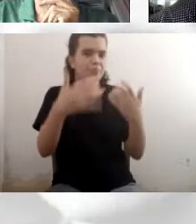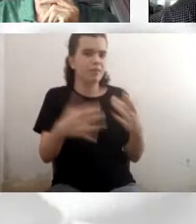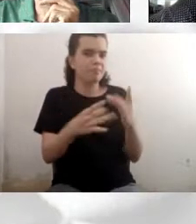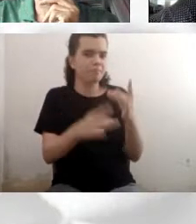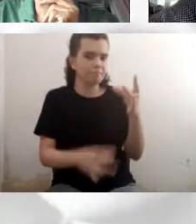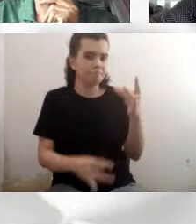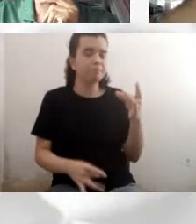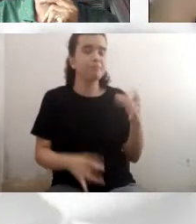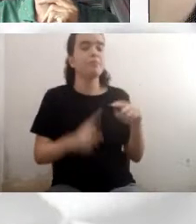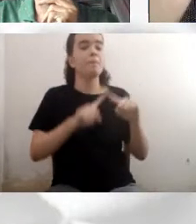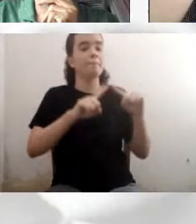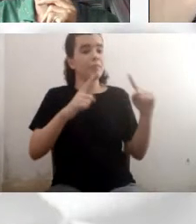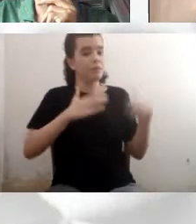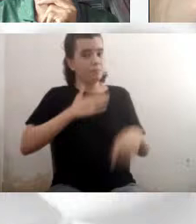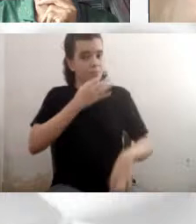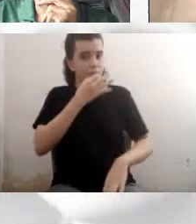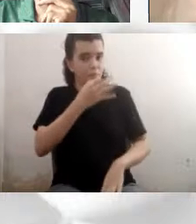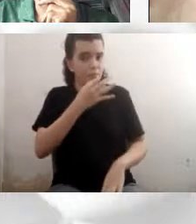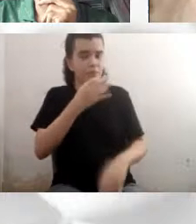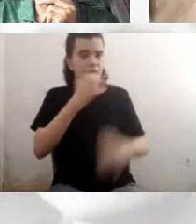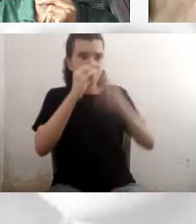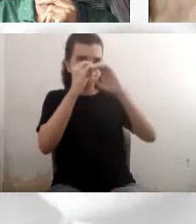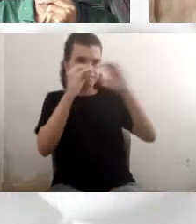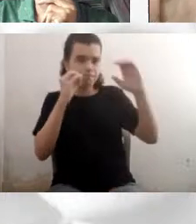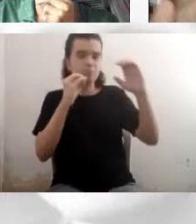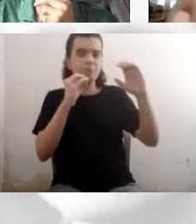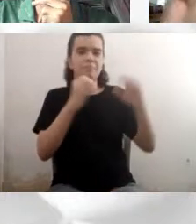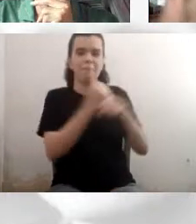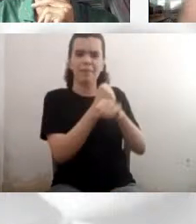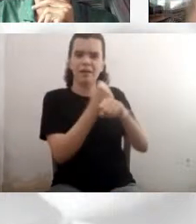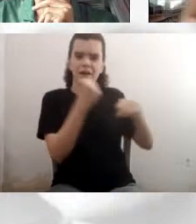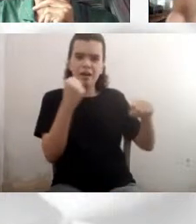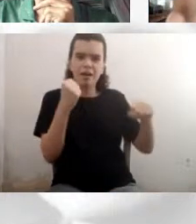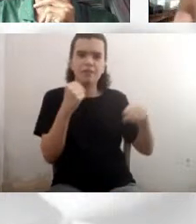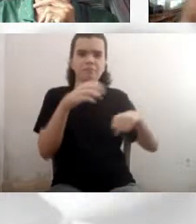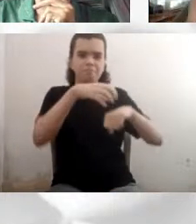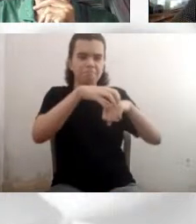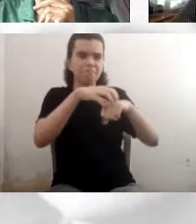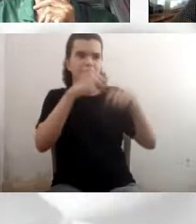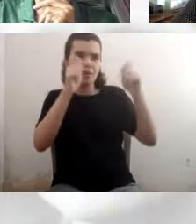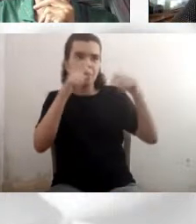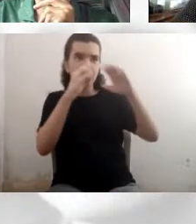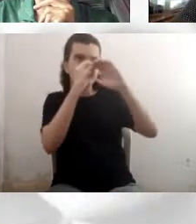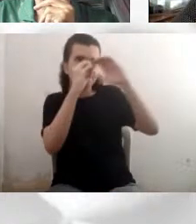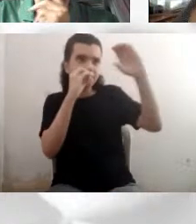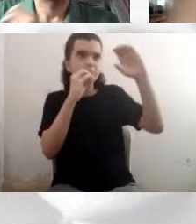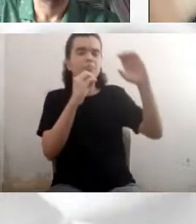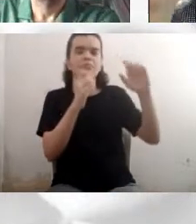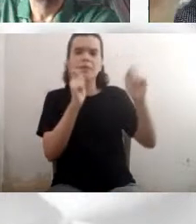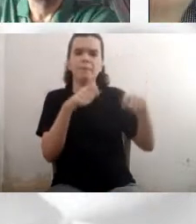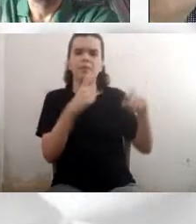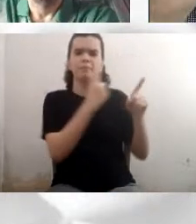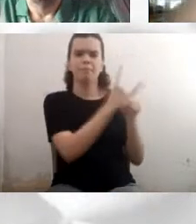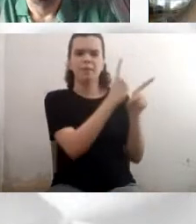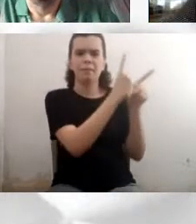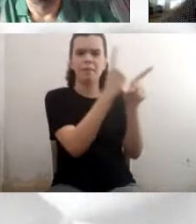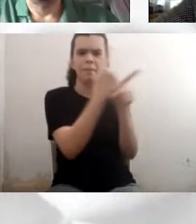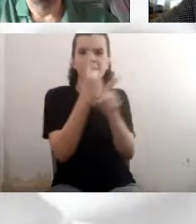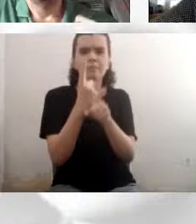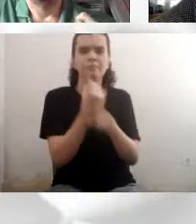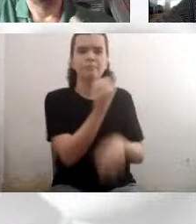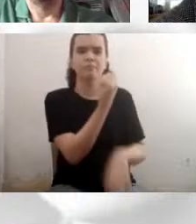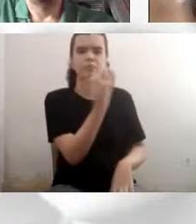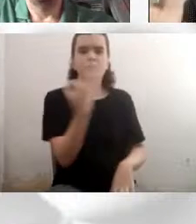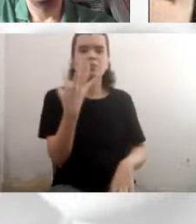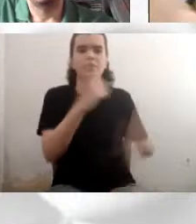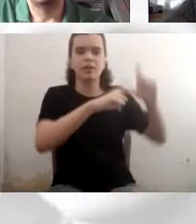grandes telescópios, quanto maior o telescópio, mais luz ele capta e mais fraca é a estrela